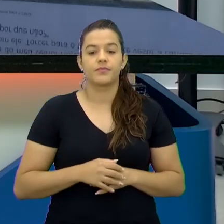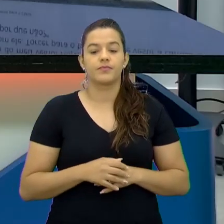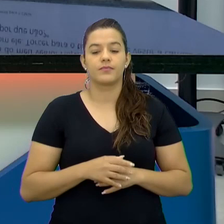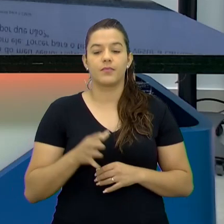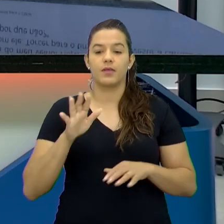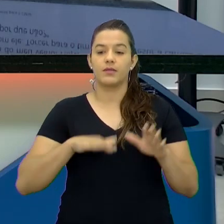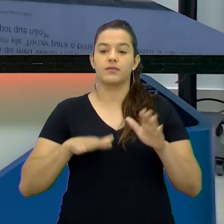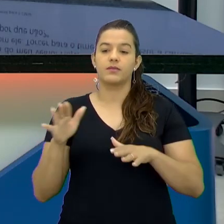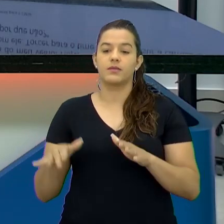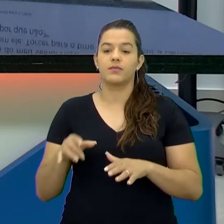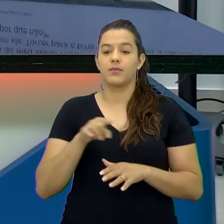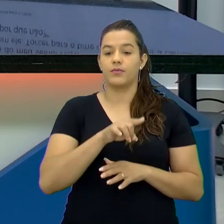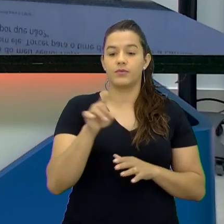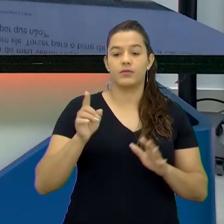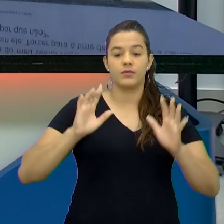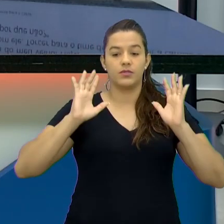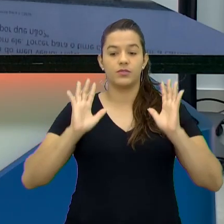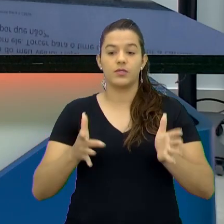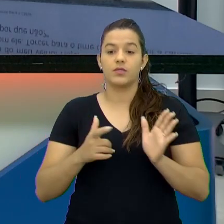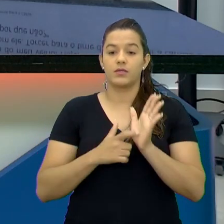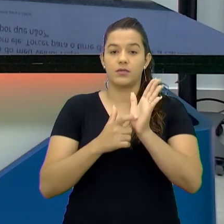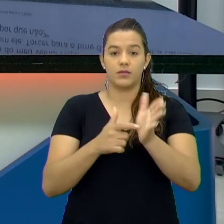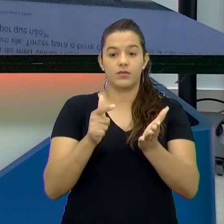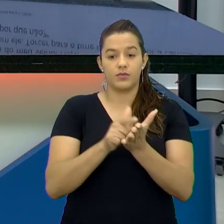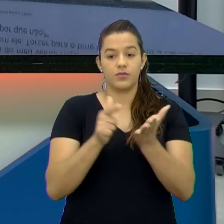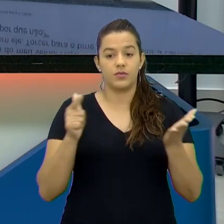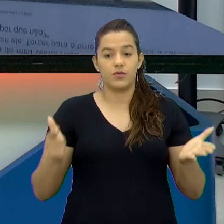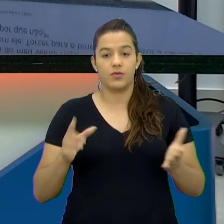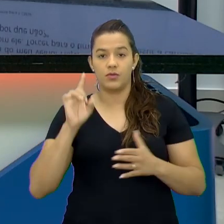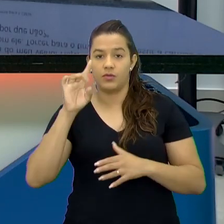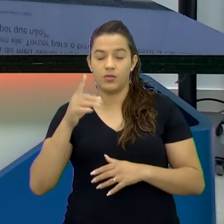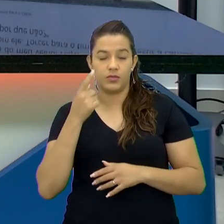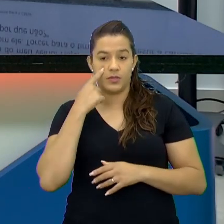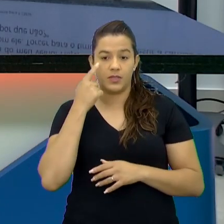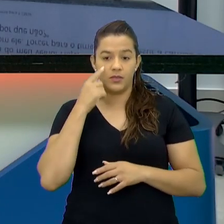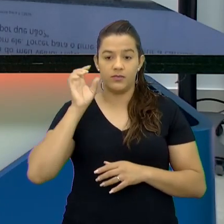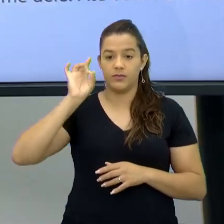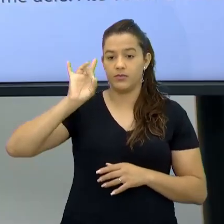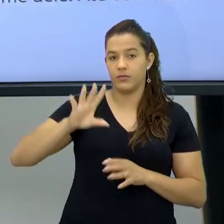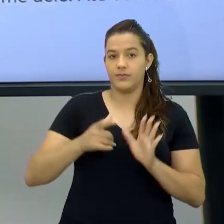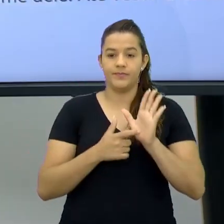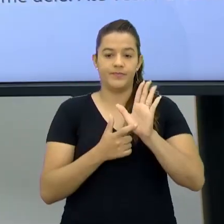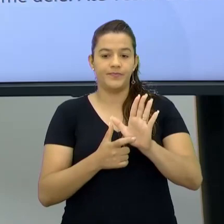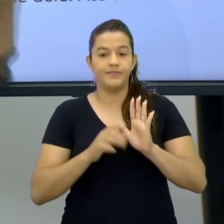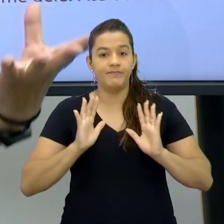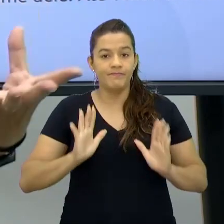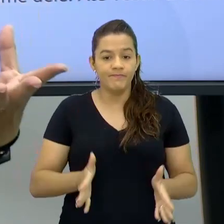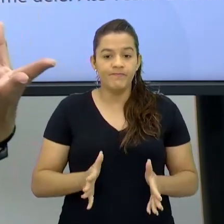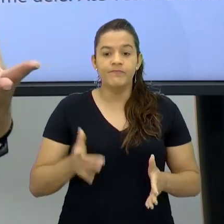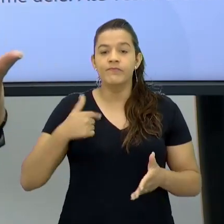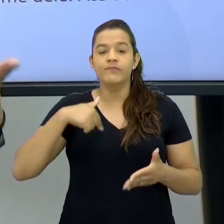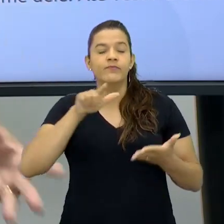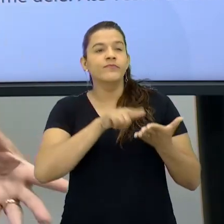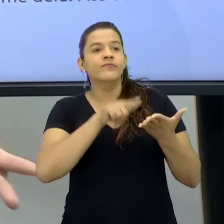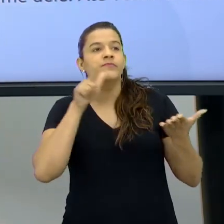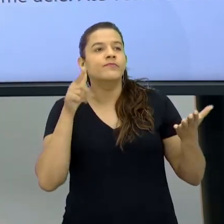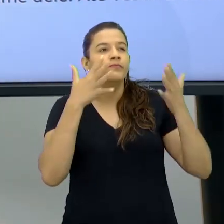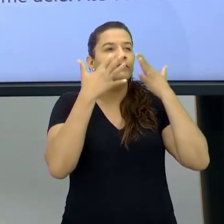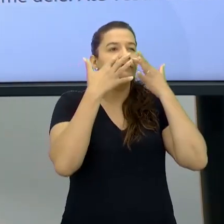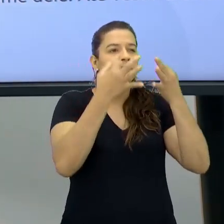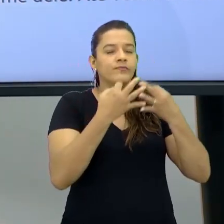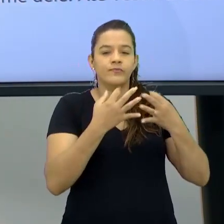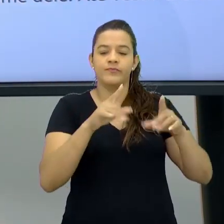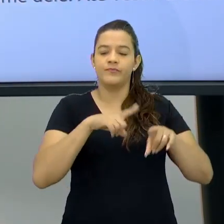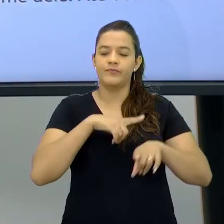gente Ah professora Mas você já está dando O jornal A gente só tem que ficar Em cima desse Você já está apresentando Uma manchete chamativa